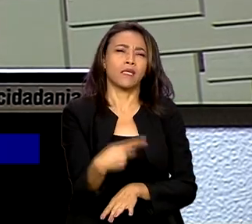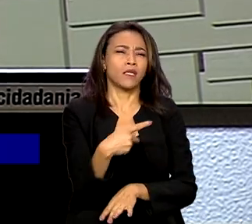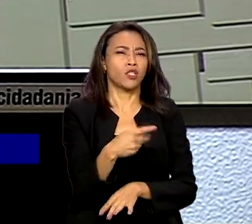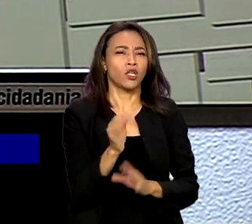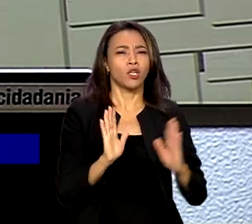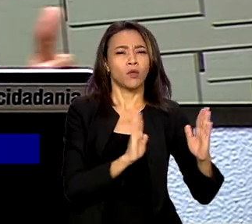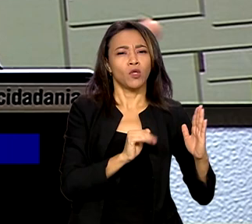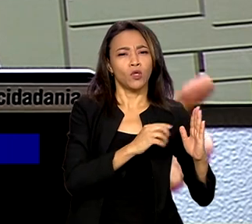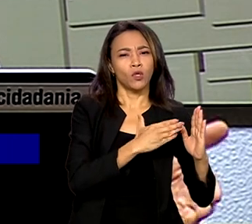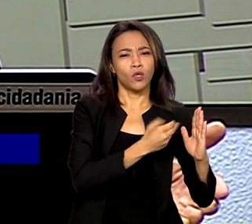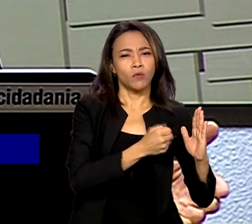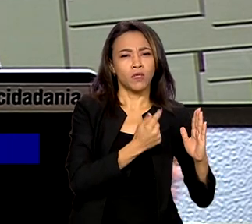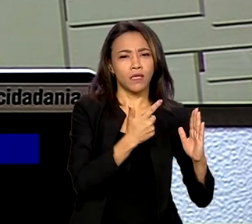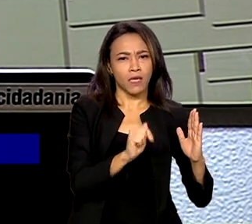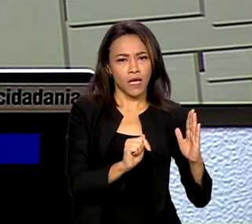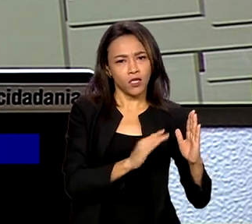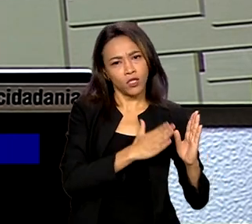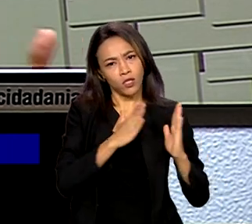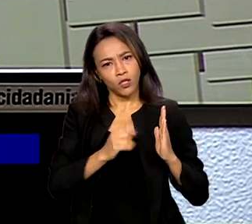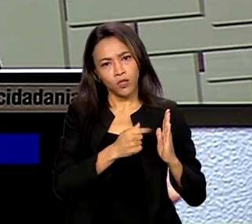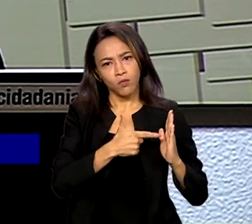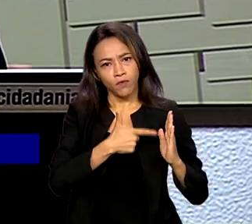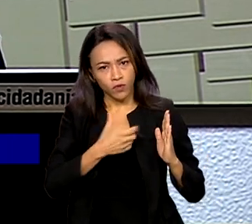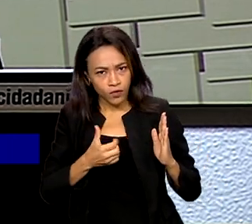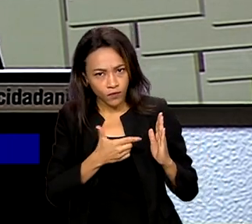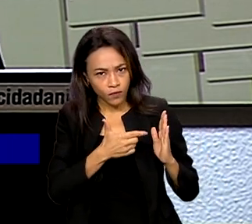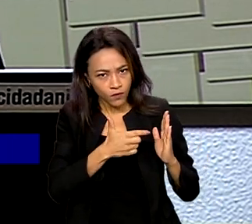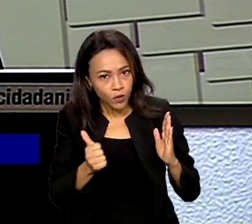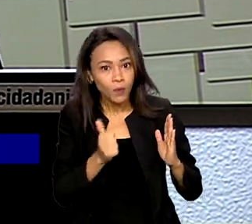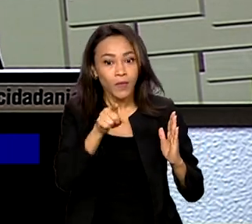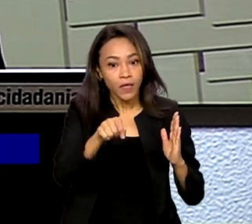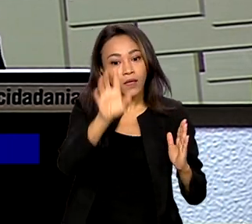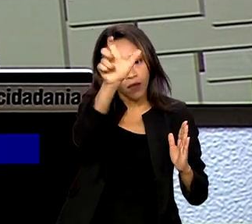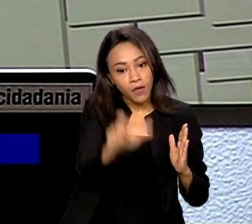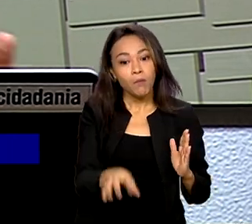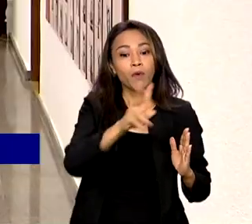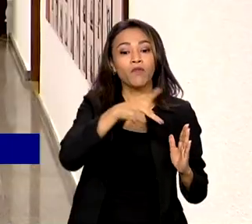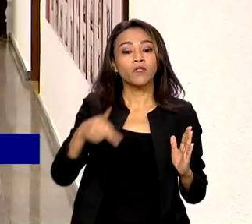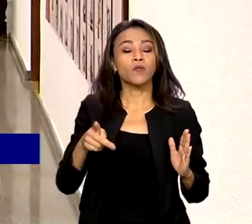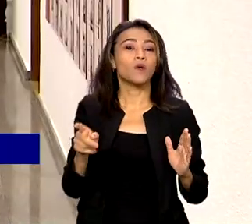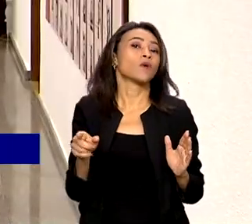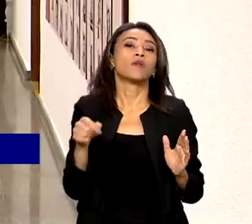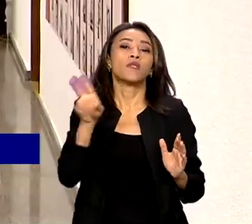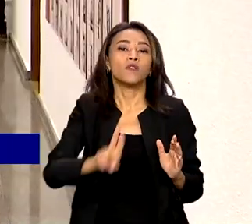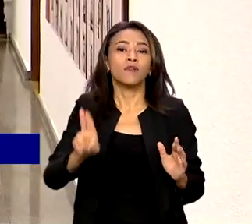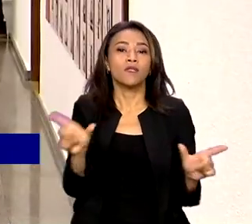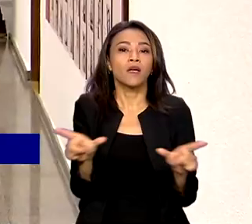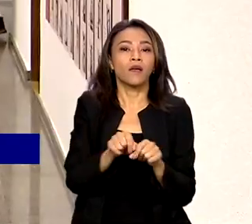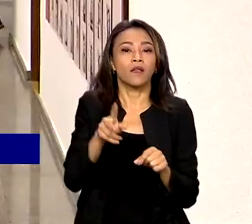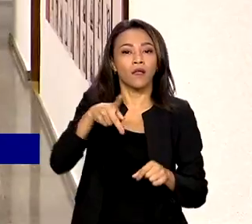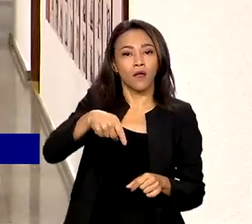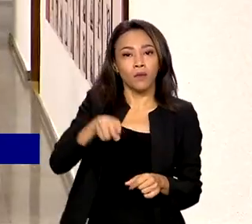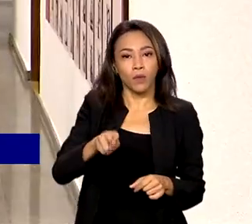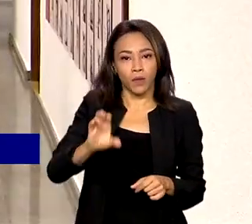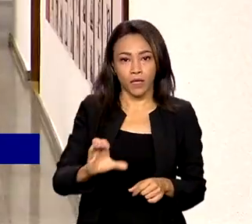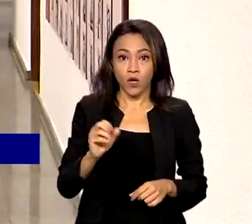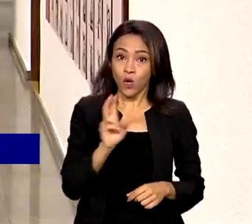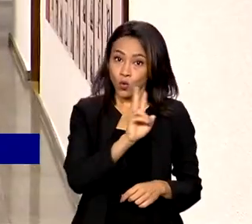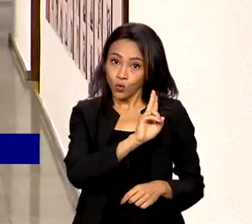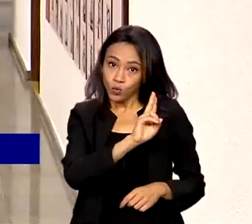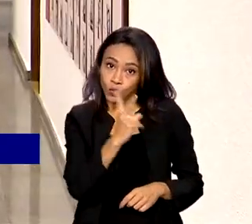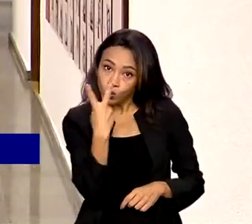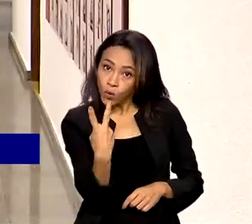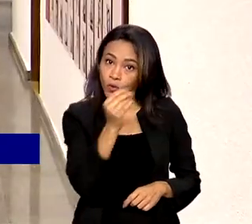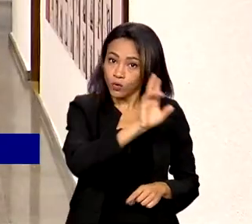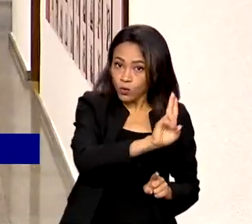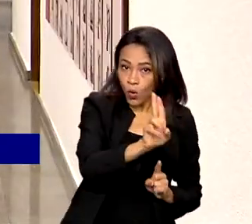2017 e 2021 e atuou como professor da PUC São Paulo. Os nomes de Gabriel Galípolo e Ailton de